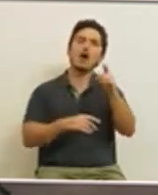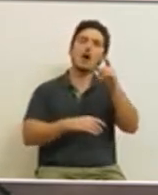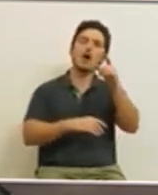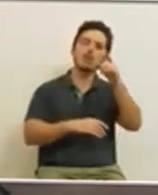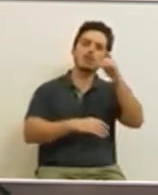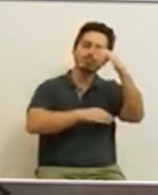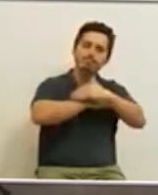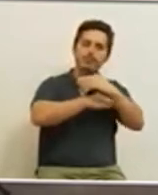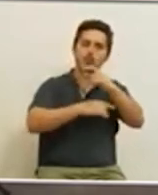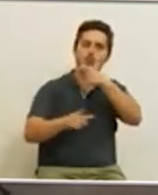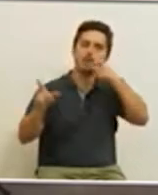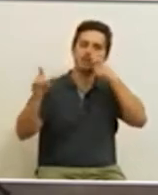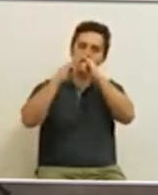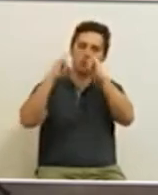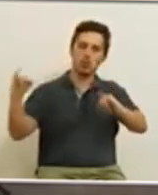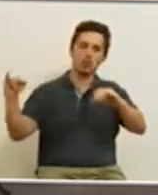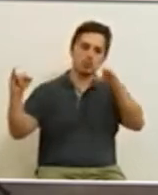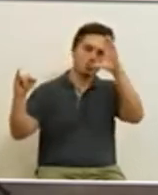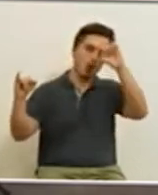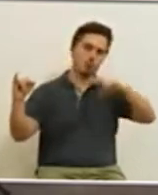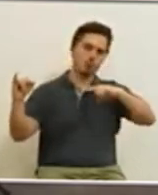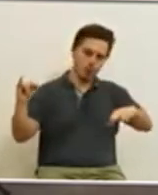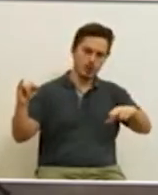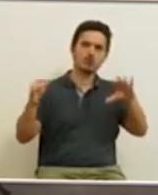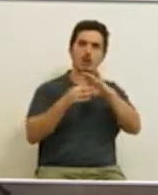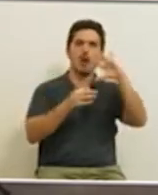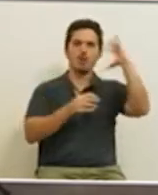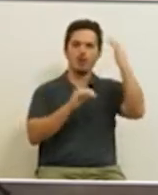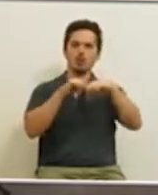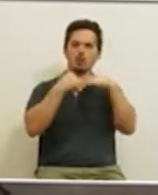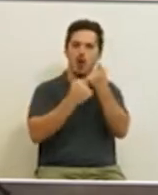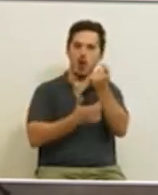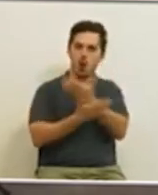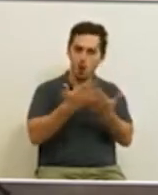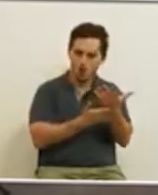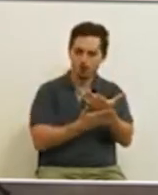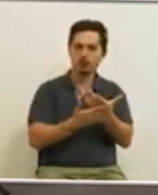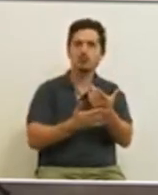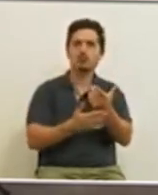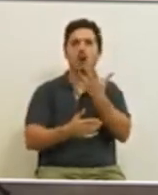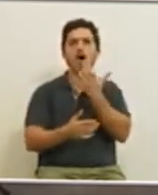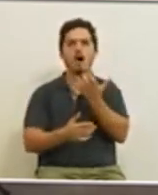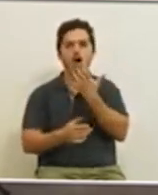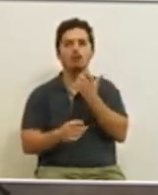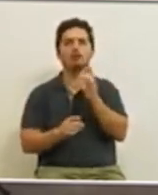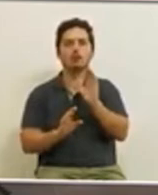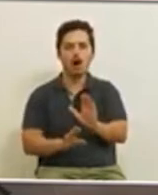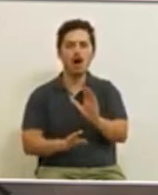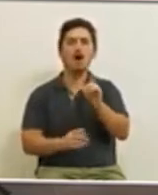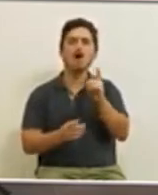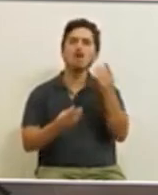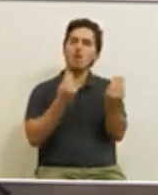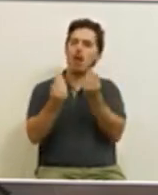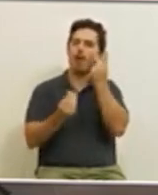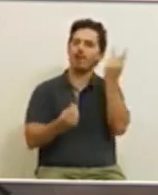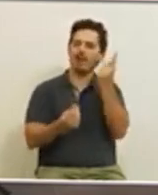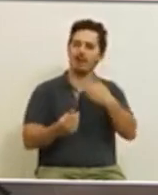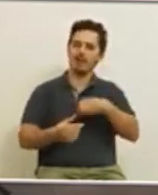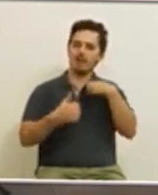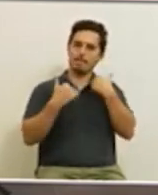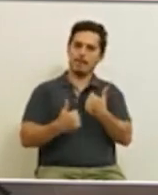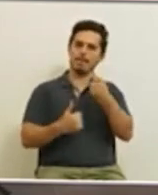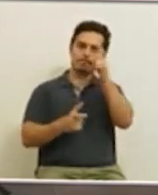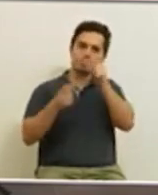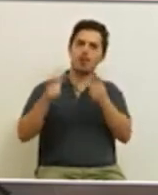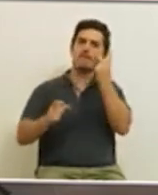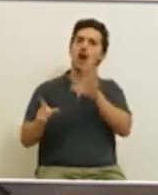cumprimento dos compromissos internacionais assumidos pelo Estado português em matéria ambiental, social e económica, salvaguardando ainda o bem-estar e a qualidade de vida da população que